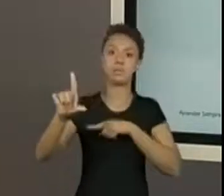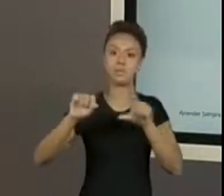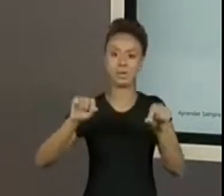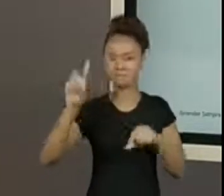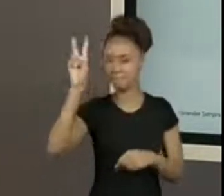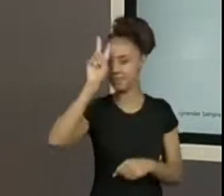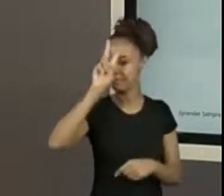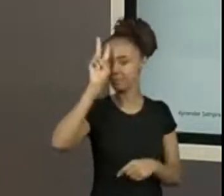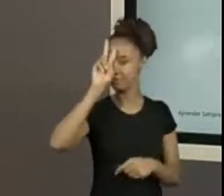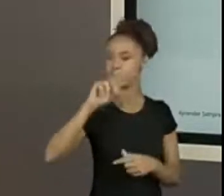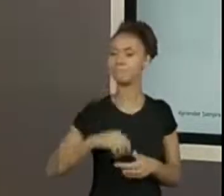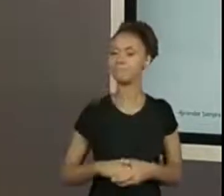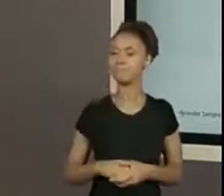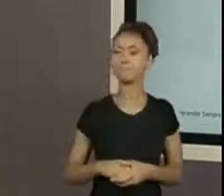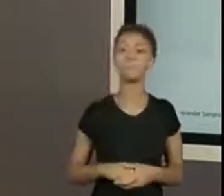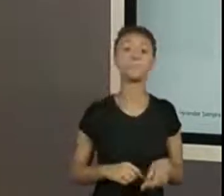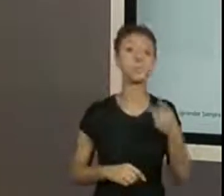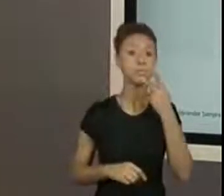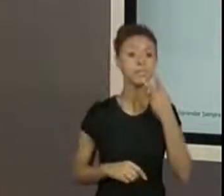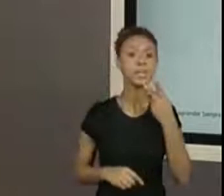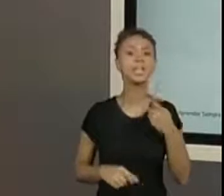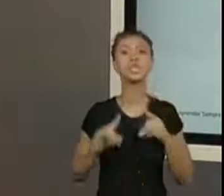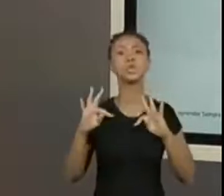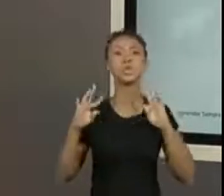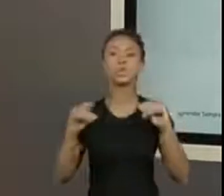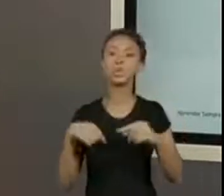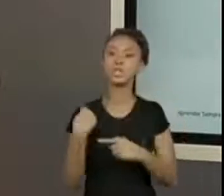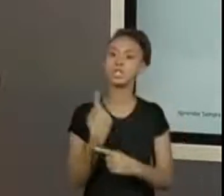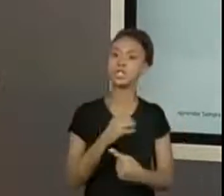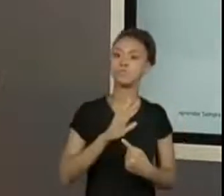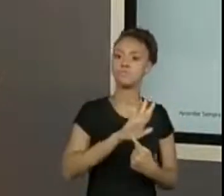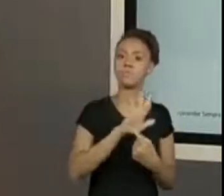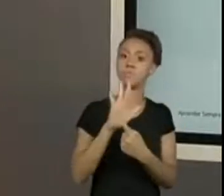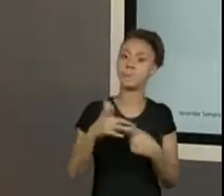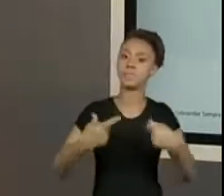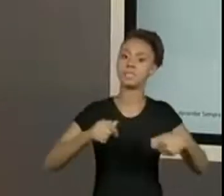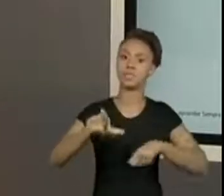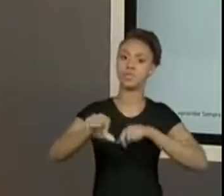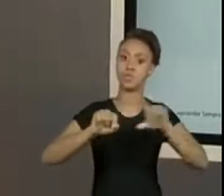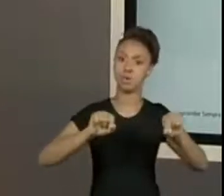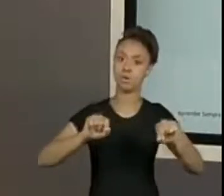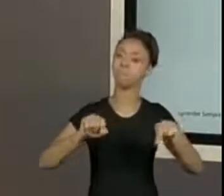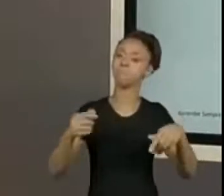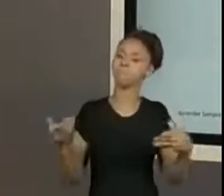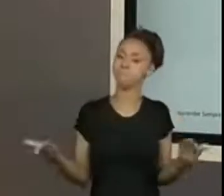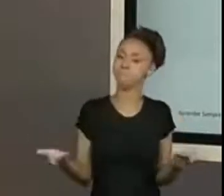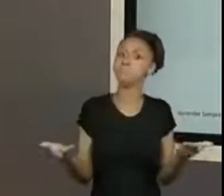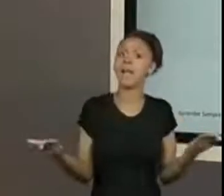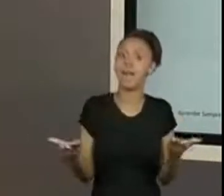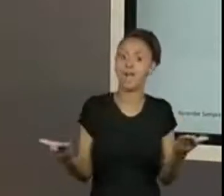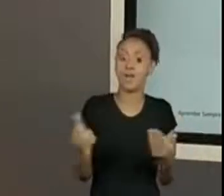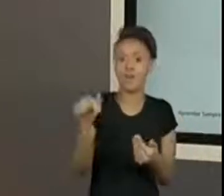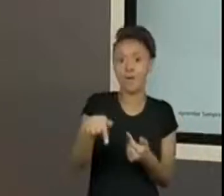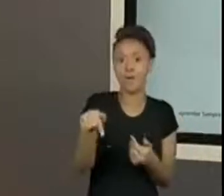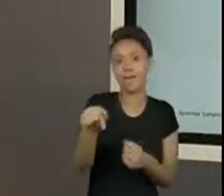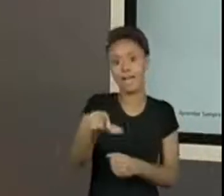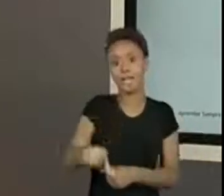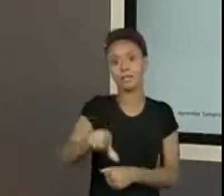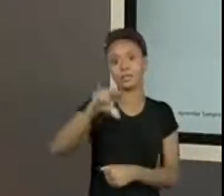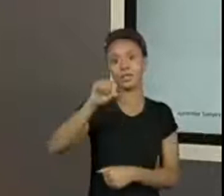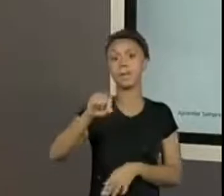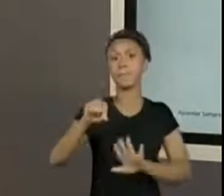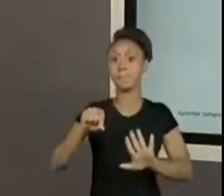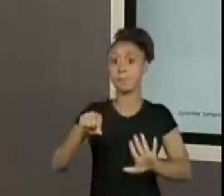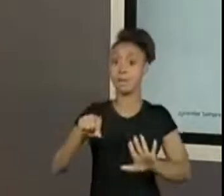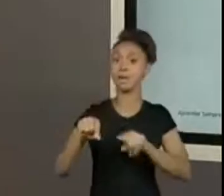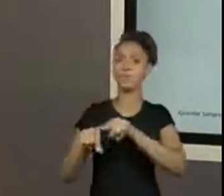comentei que tudo que a gente foi apresentando, uma hora a gente ia fazer uma escolha? Nós vamos escolher uma aqui. Mas, você